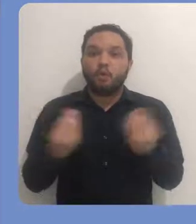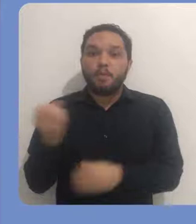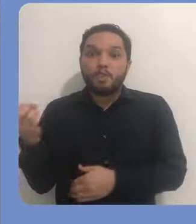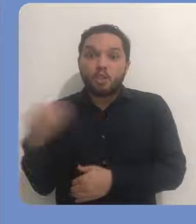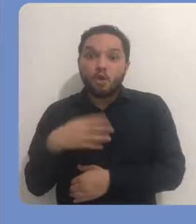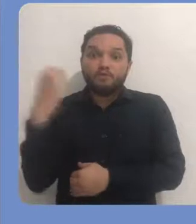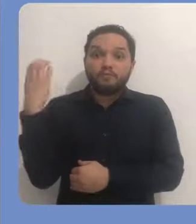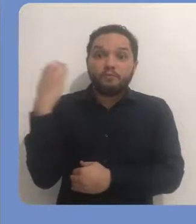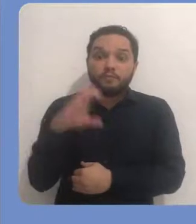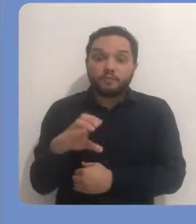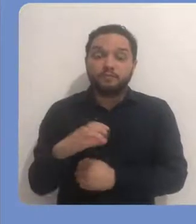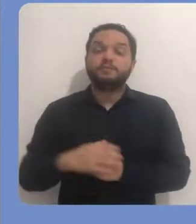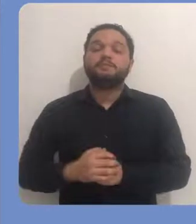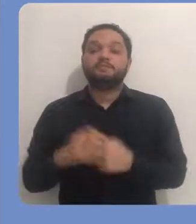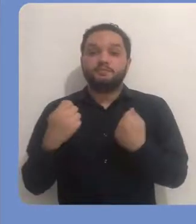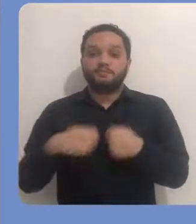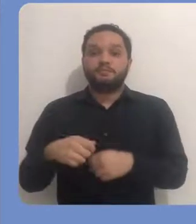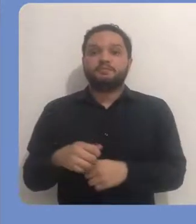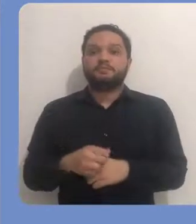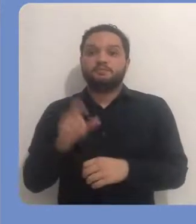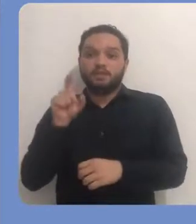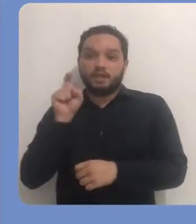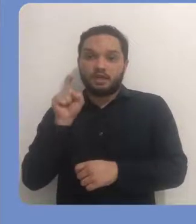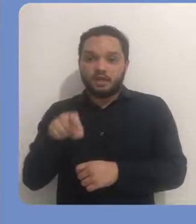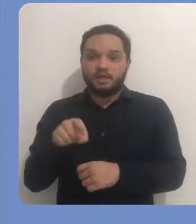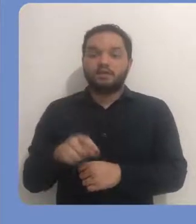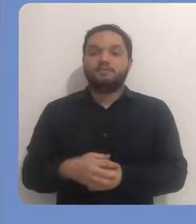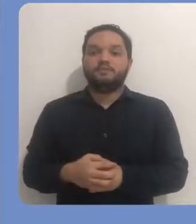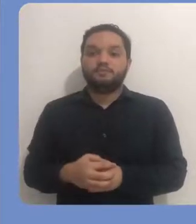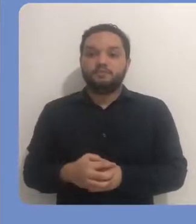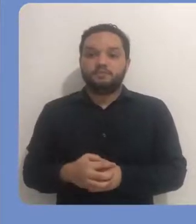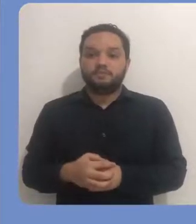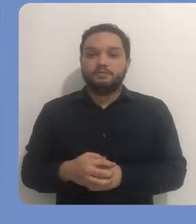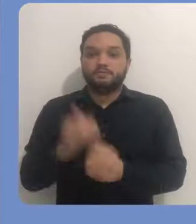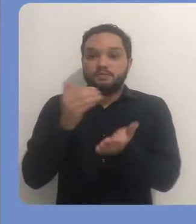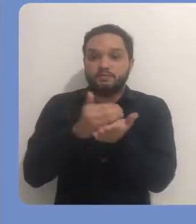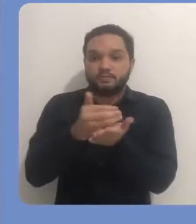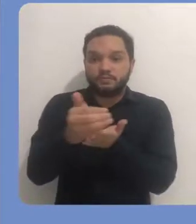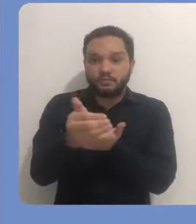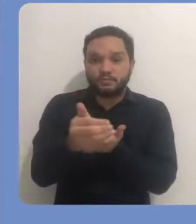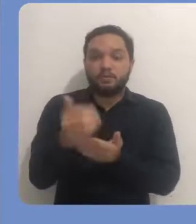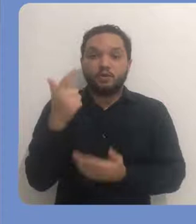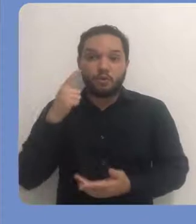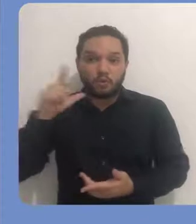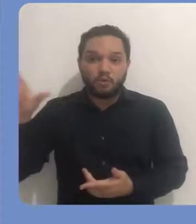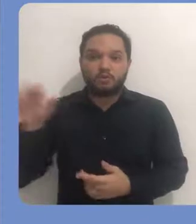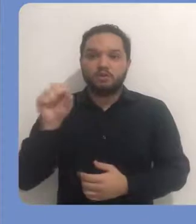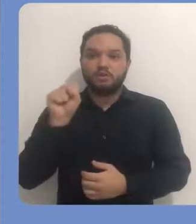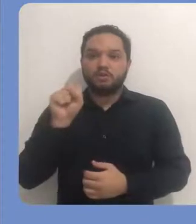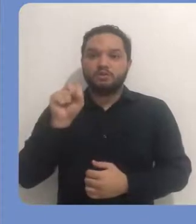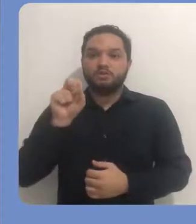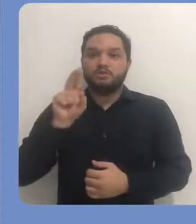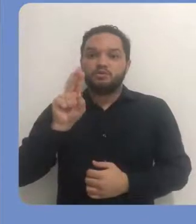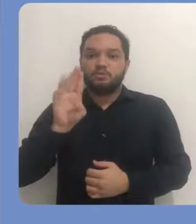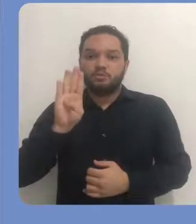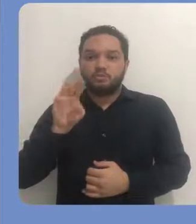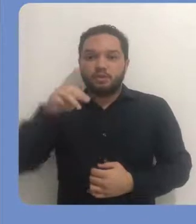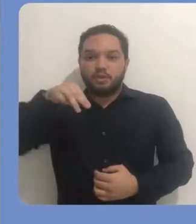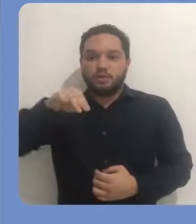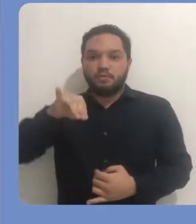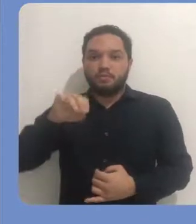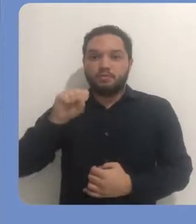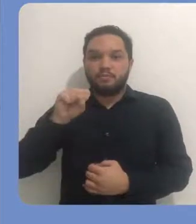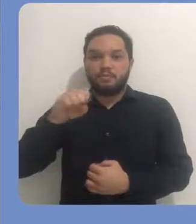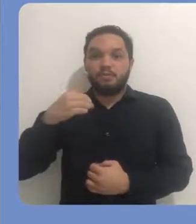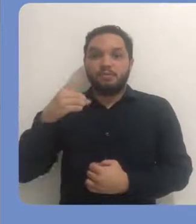Para fazer uma nova submissão, você deve clicar aqui na opção de Iniciar outra submissão.